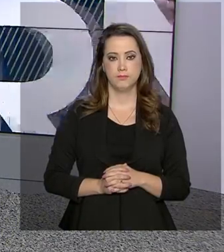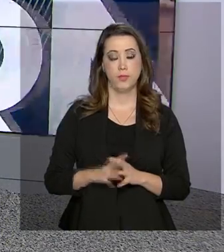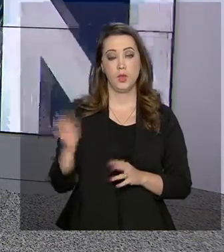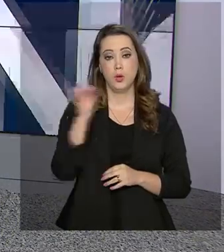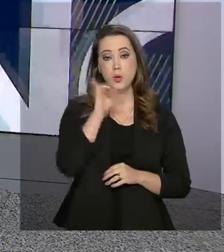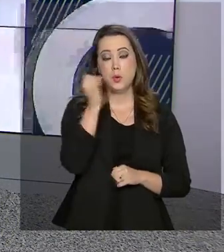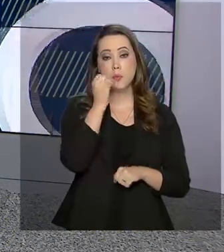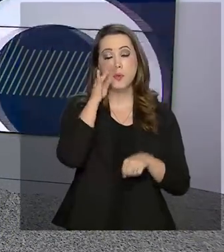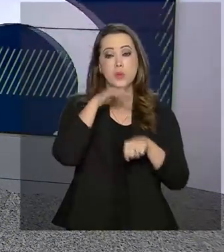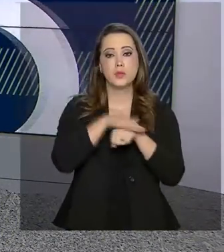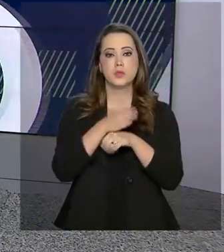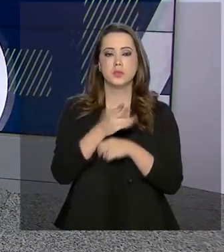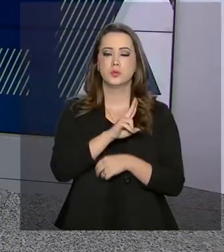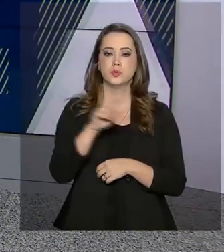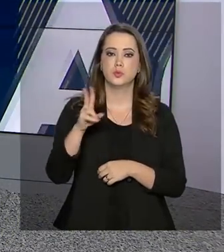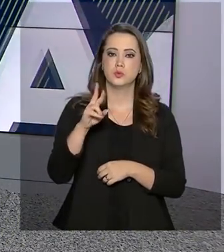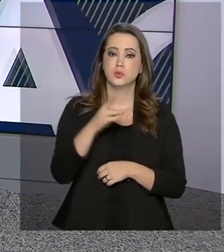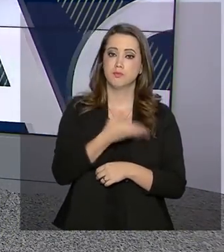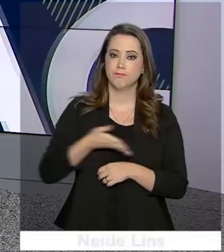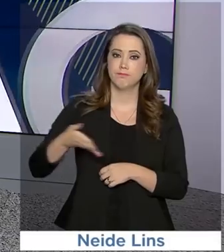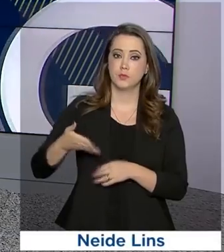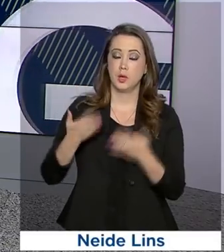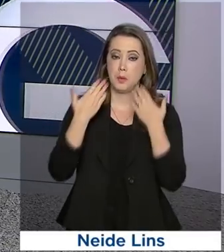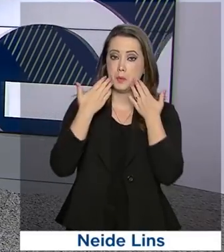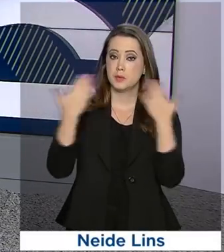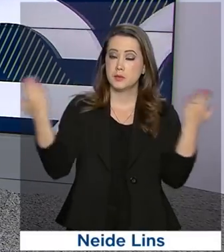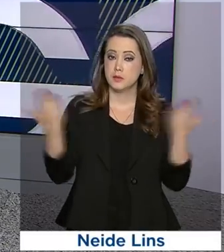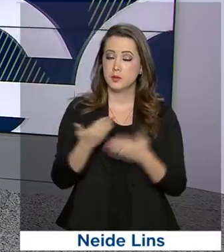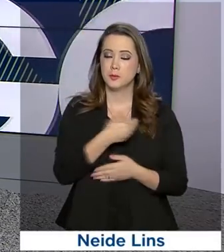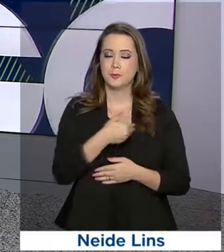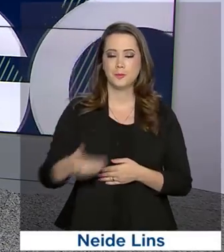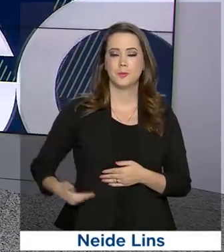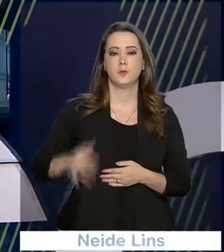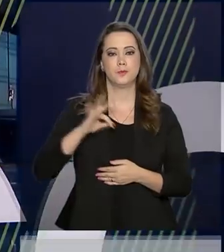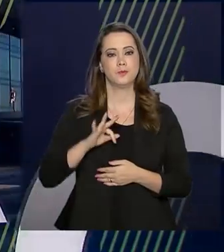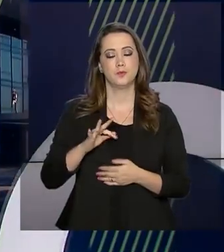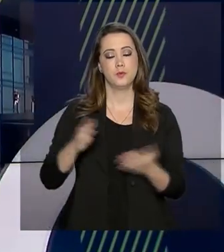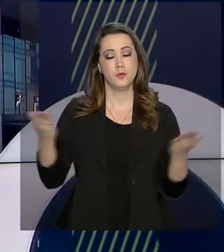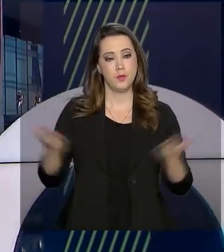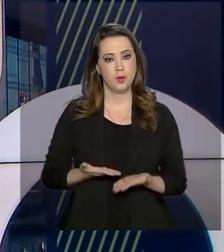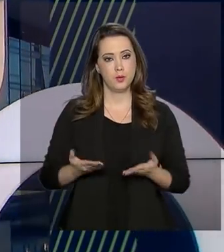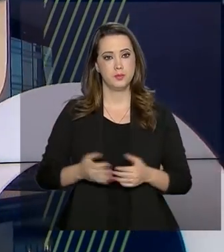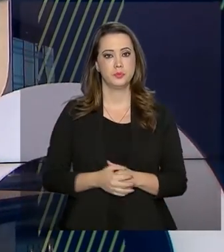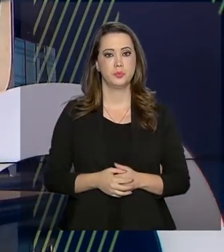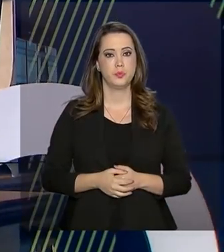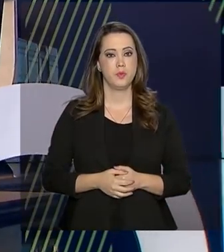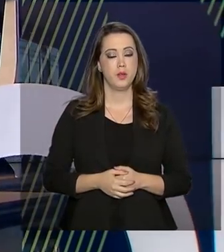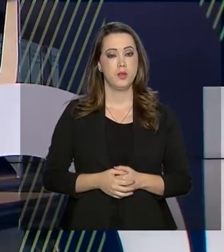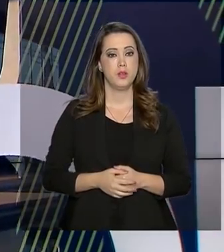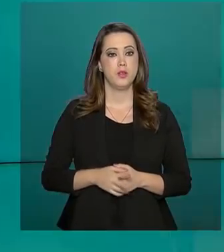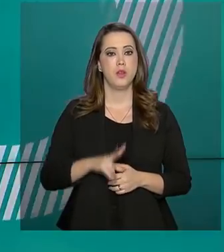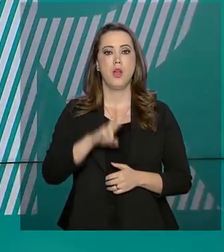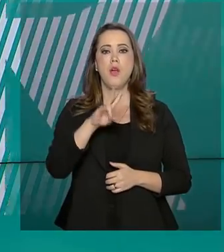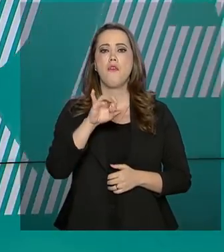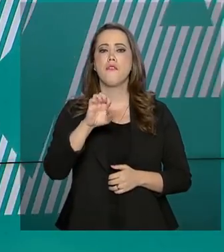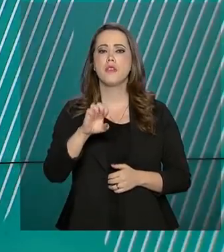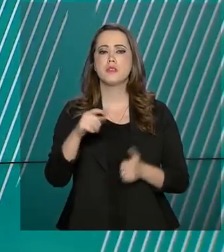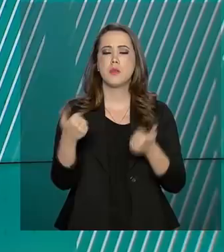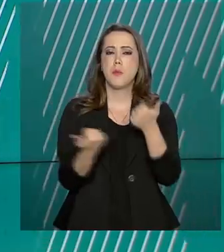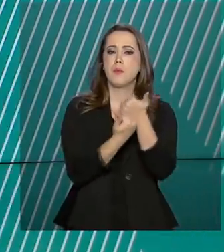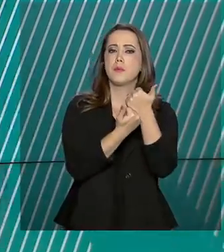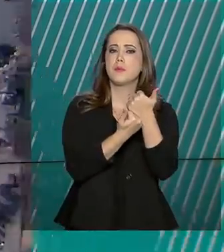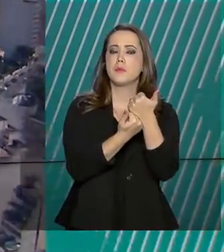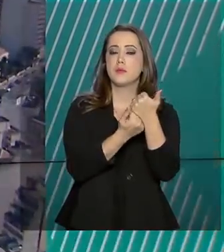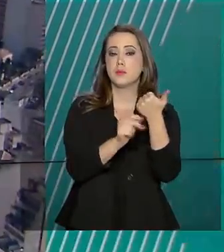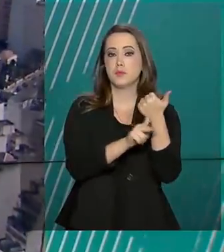Olá, boa noite. Eu sou o Roberto Camargo e está no ar o Governo Agora. A vice-presidente da Argentina esteve hoje em